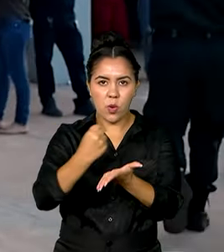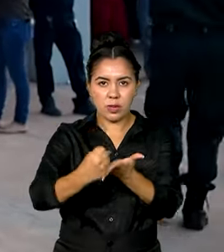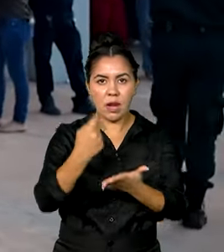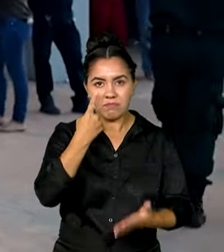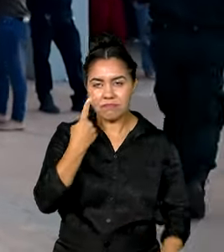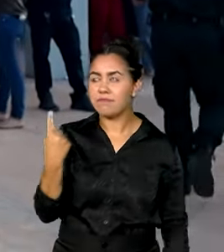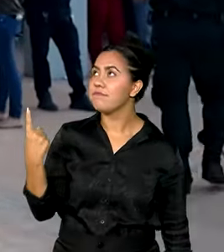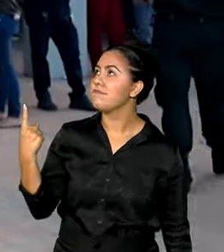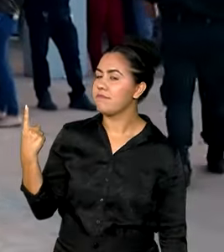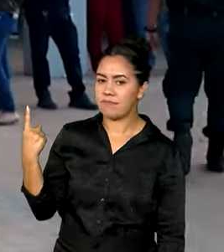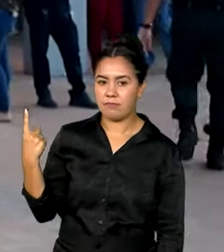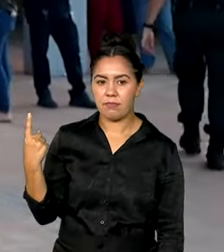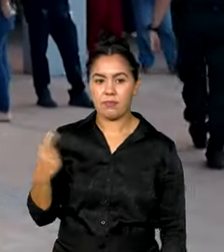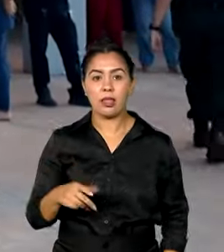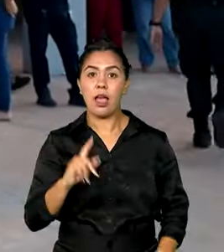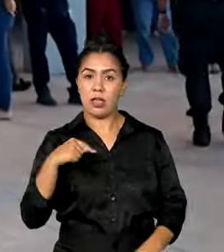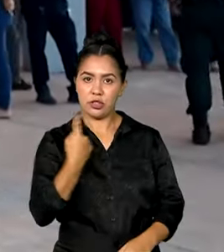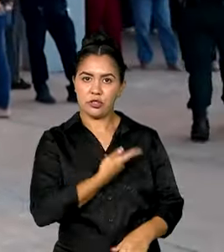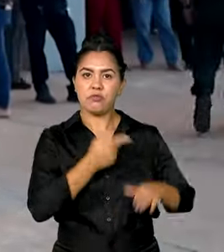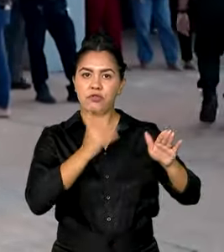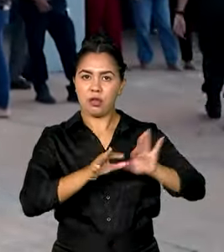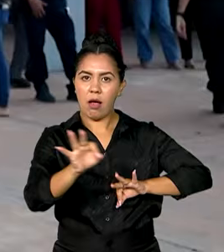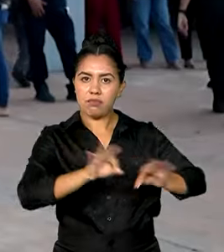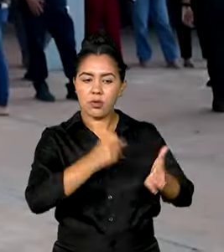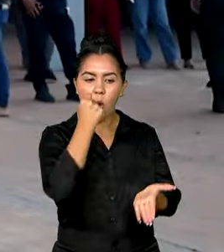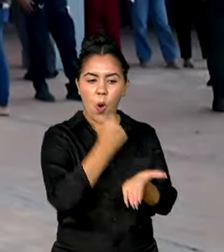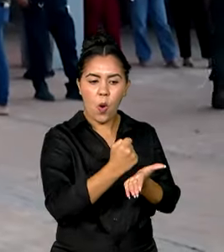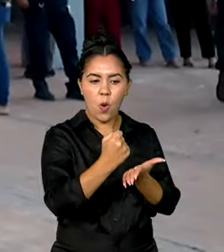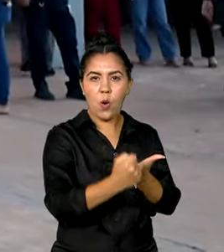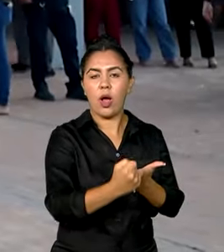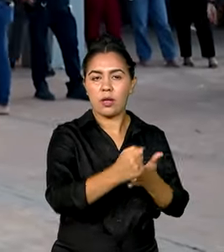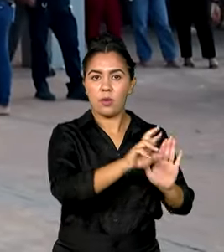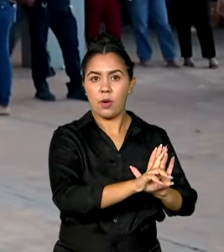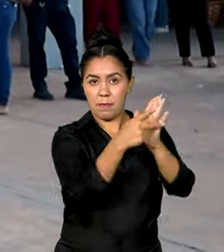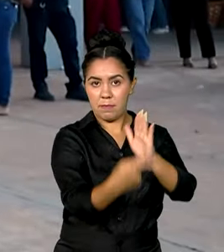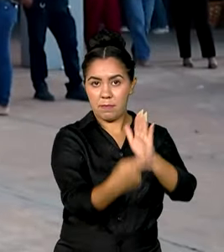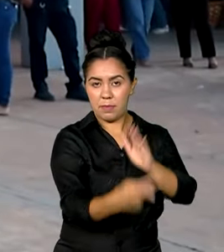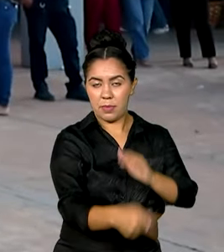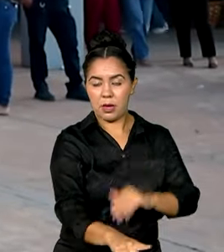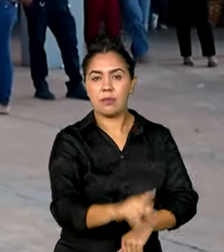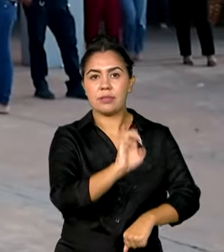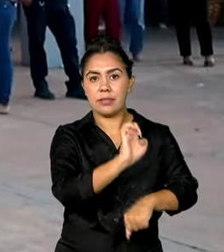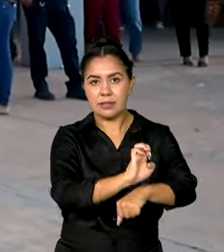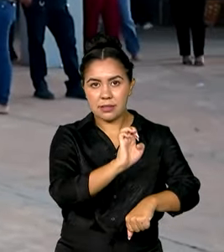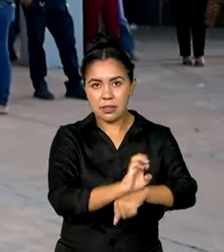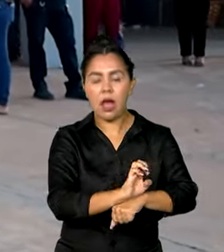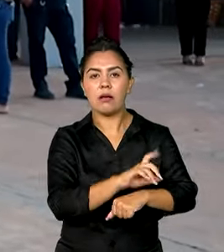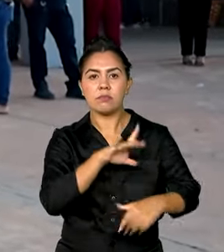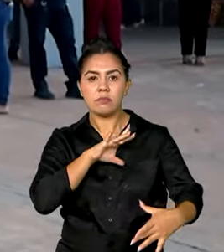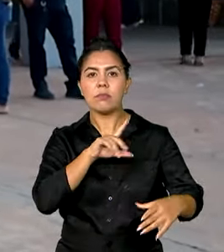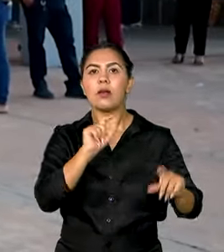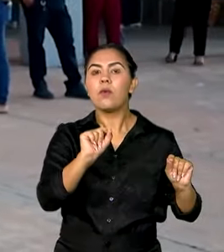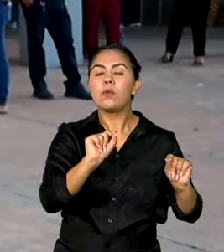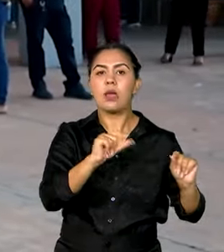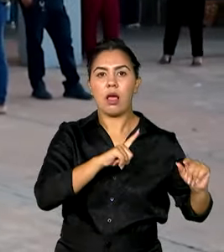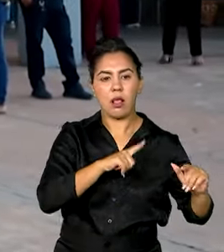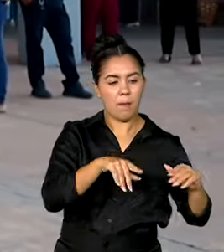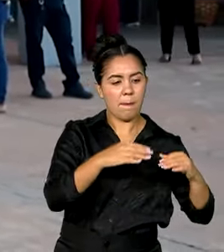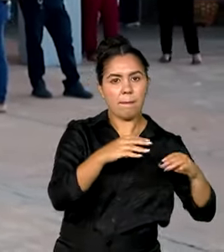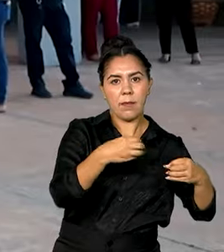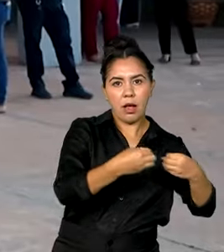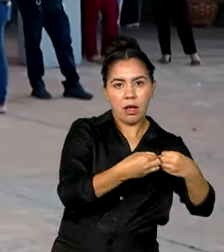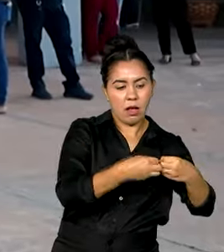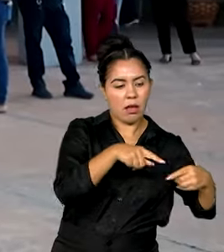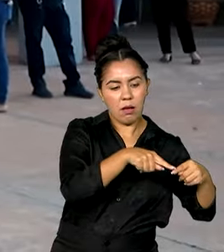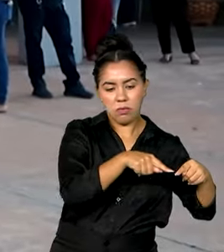O contrato, com o governo do estado, de 186 milhões de reais. O que vai ligar os bairros do Mapiri ao Maracanã.